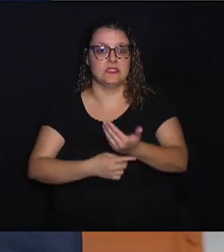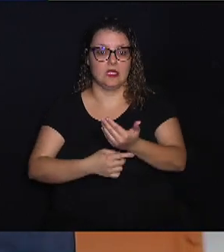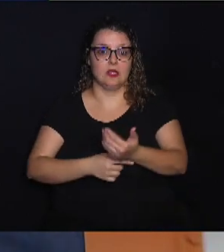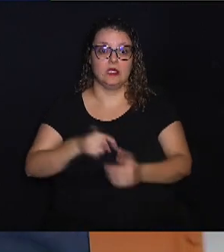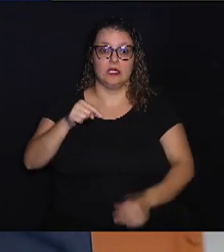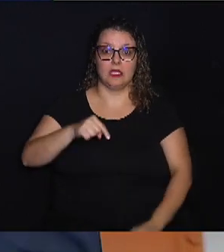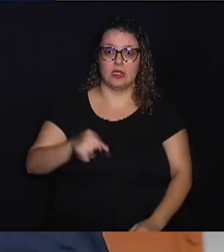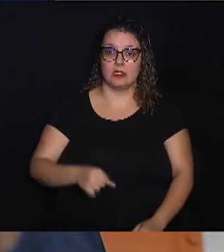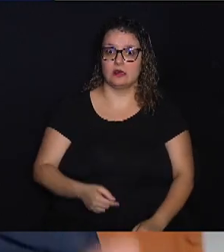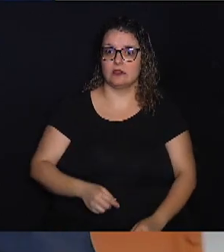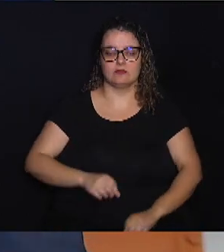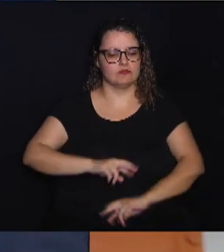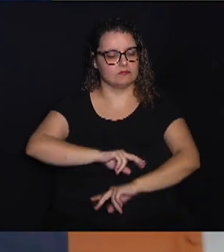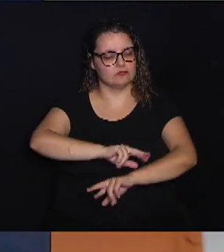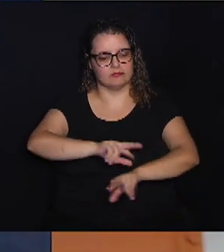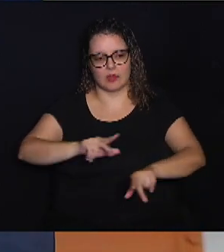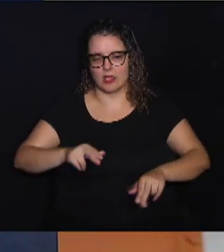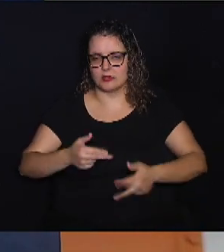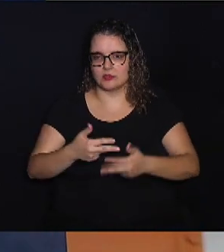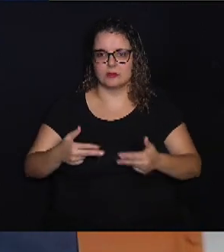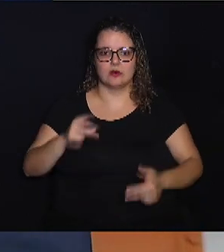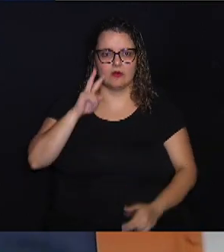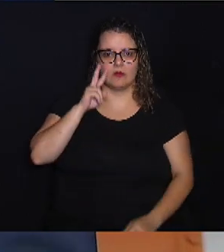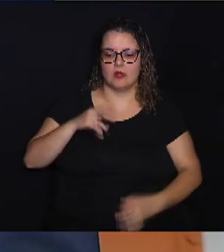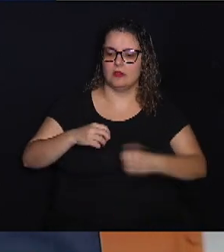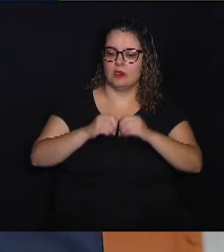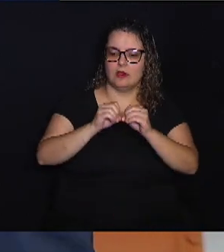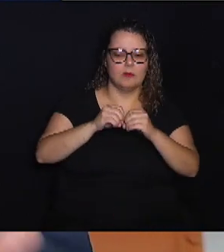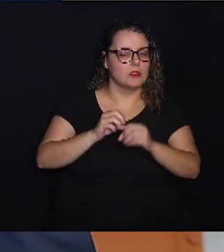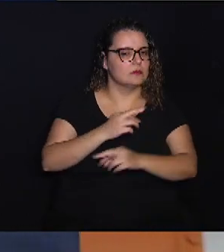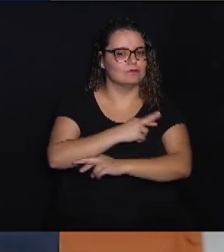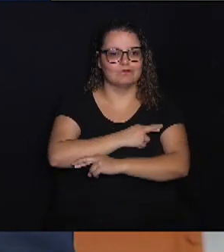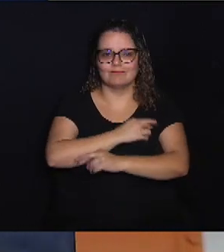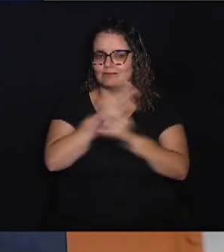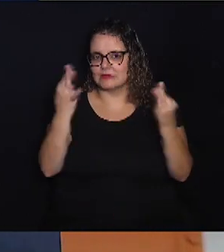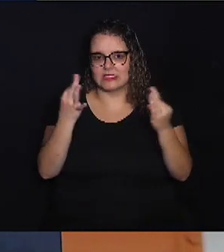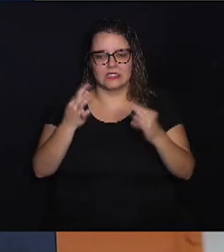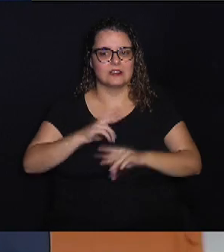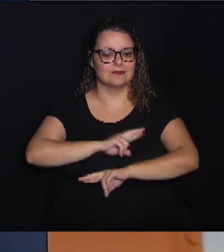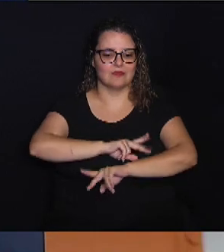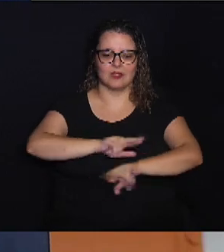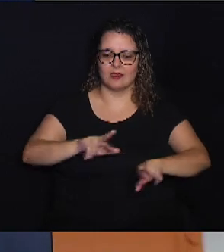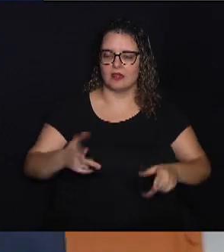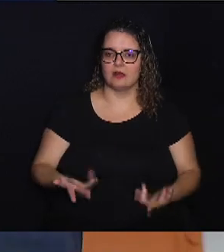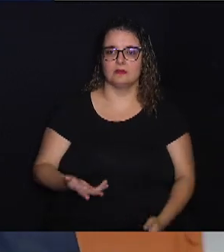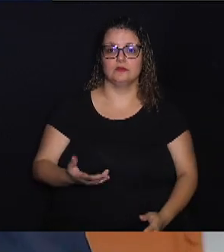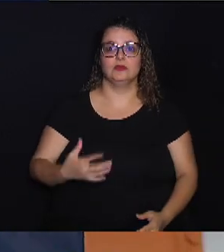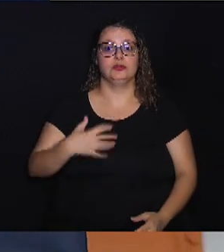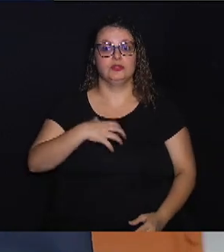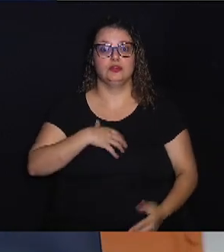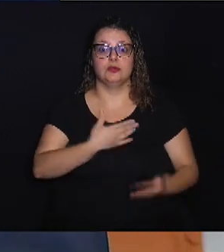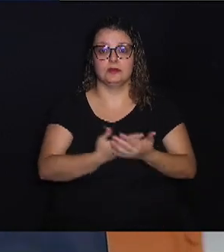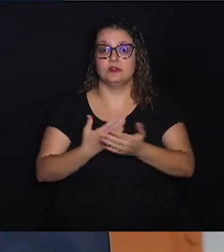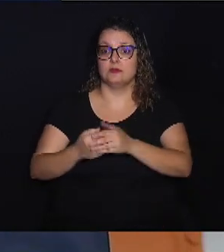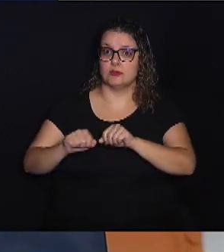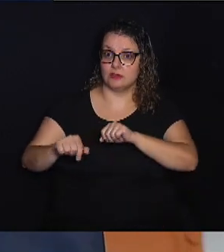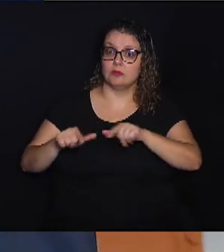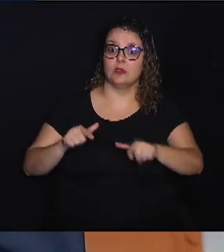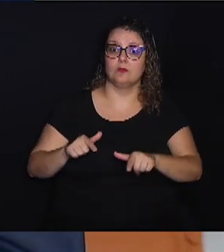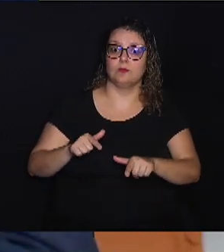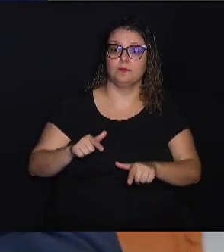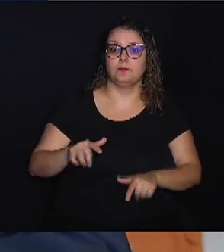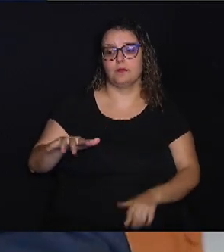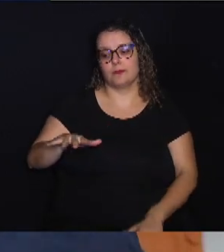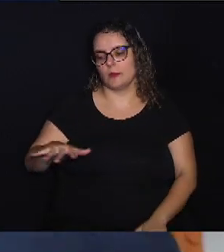eles vêm de tudo, eles têm laboratórios excelentes e têm todas as condições para estudar e se formar, para ou